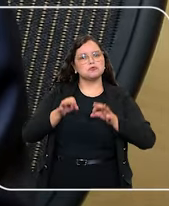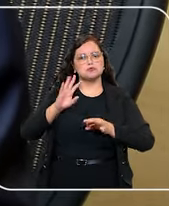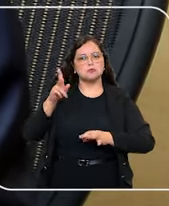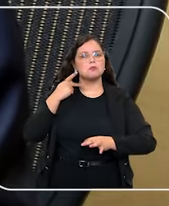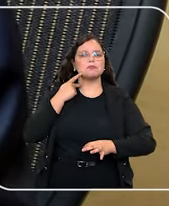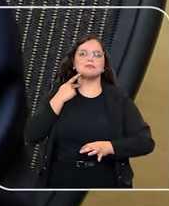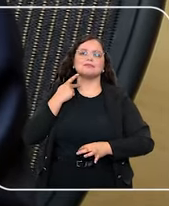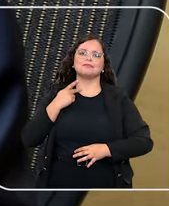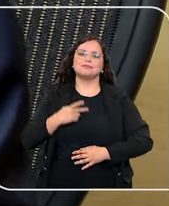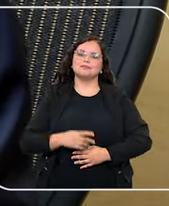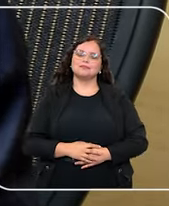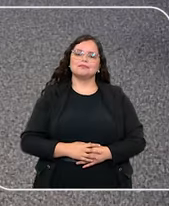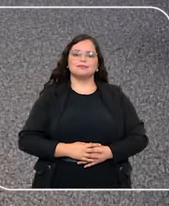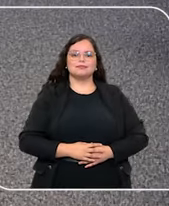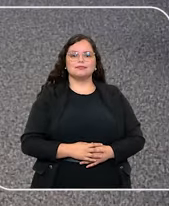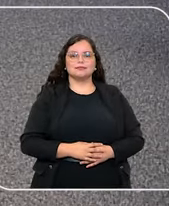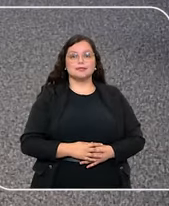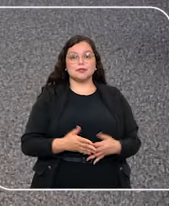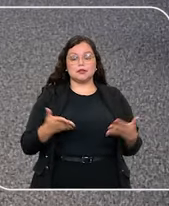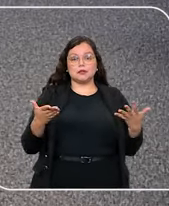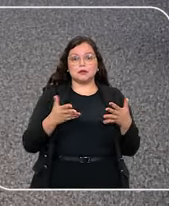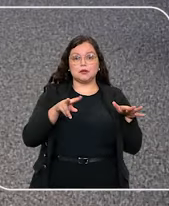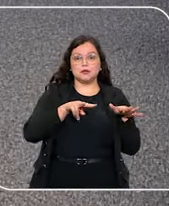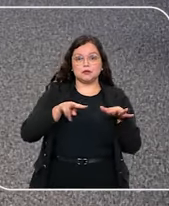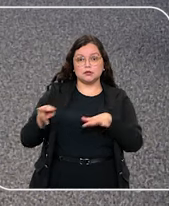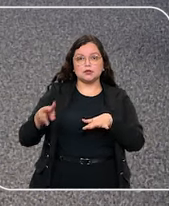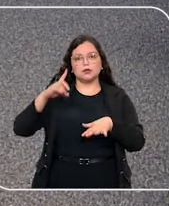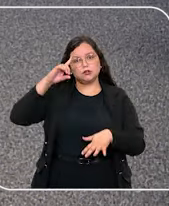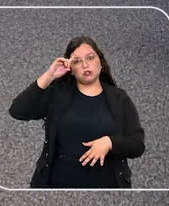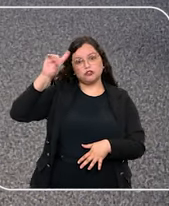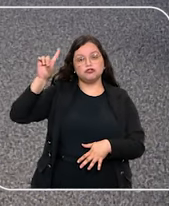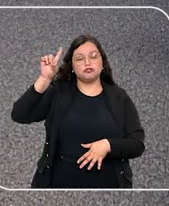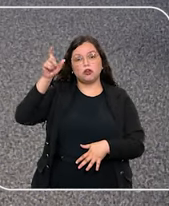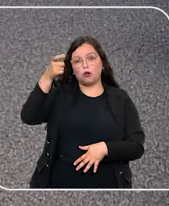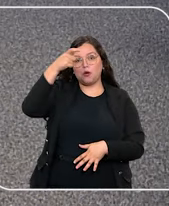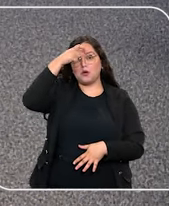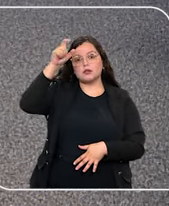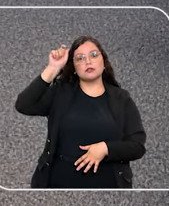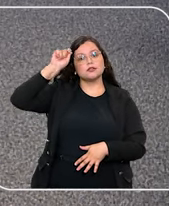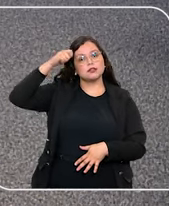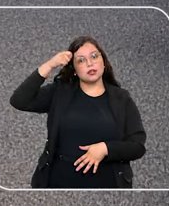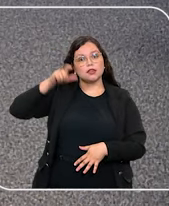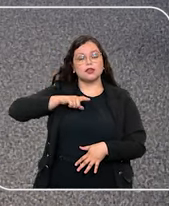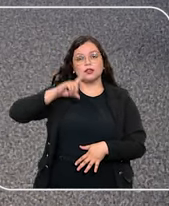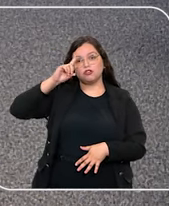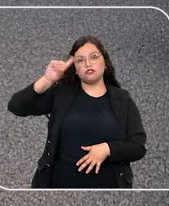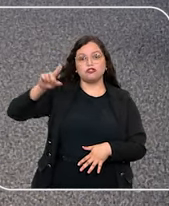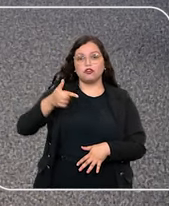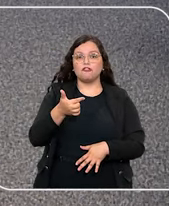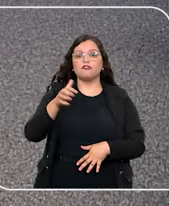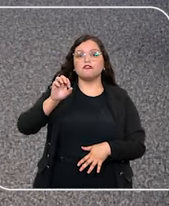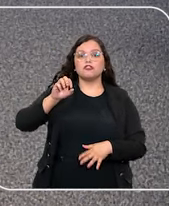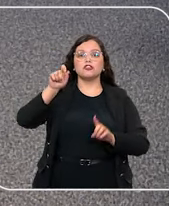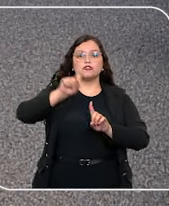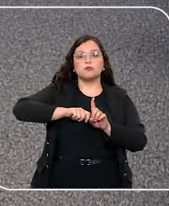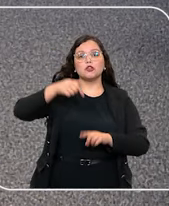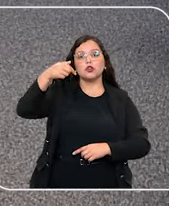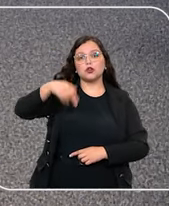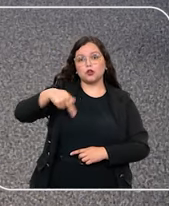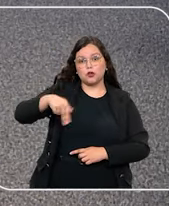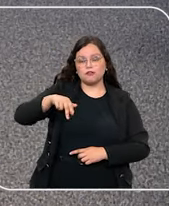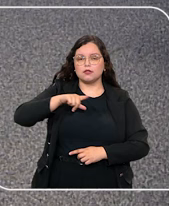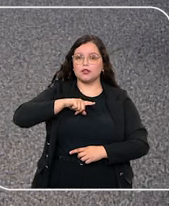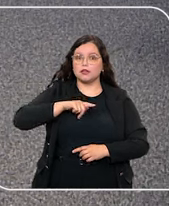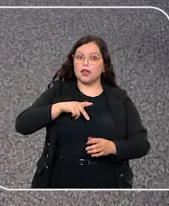juízes e promotores. Nesta semana do Dia da Consciência Negra, celebrado em 20 de novembro, estamos